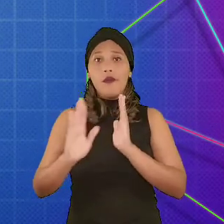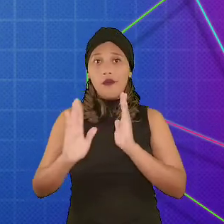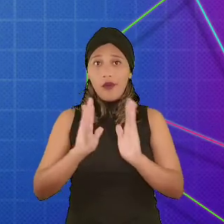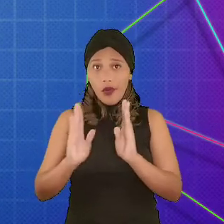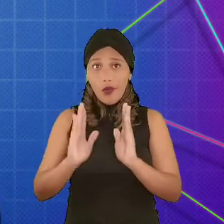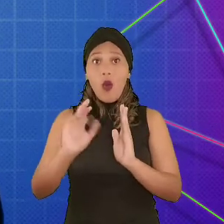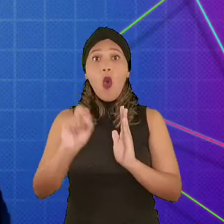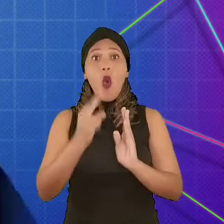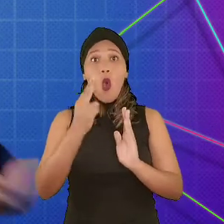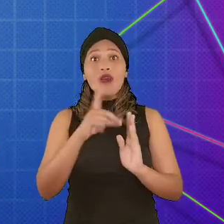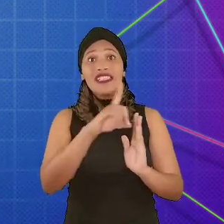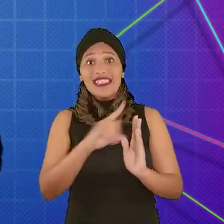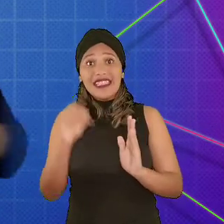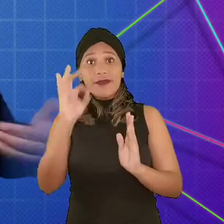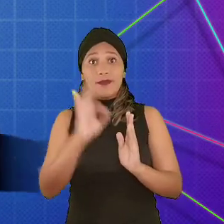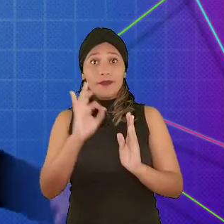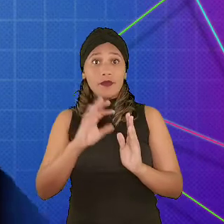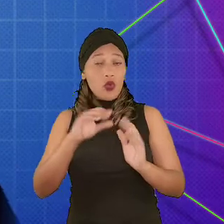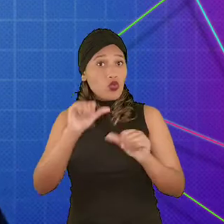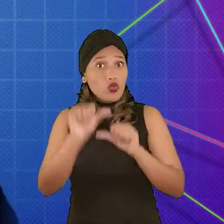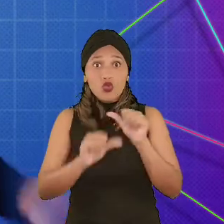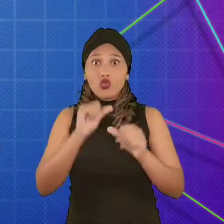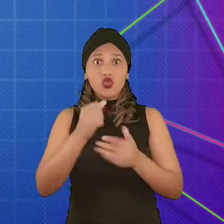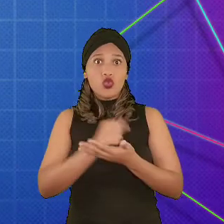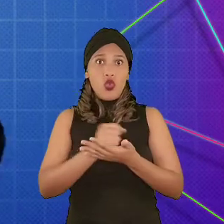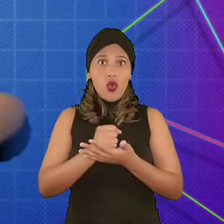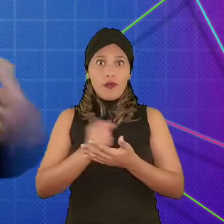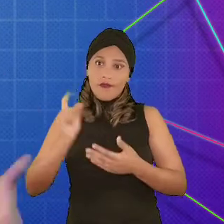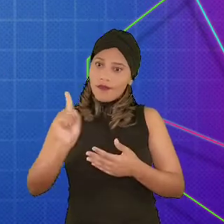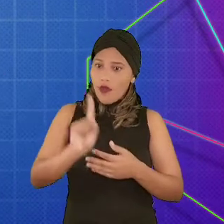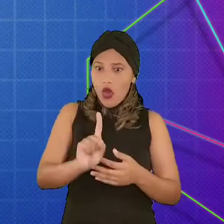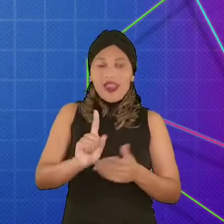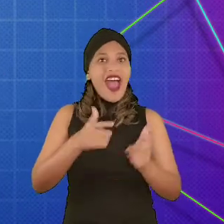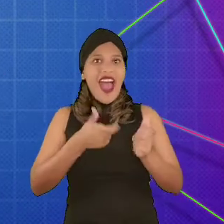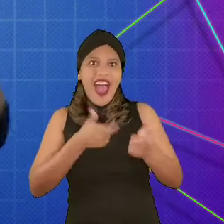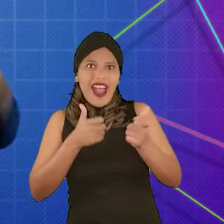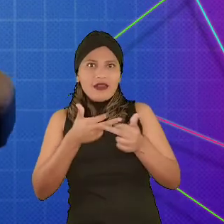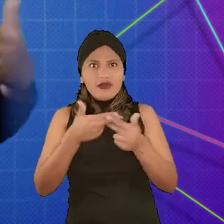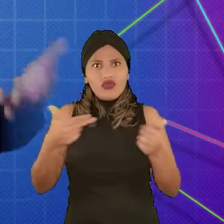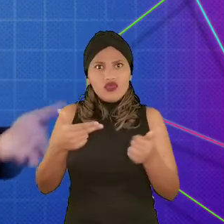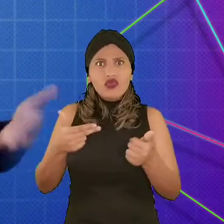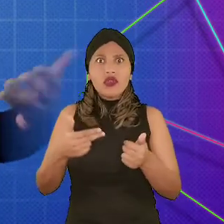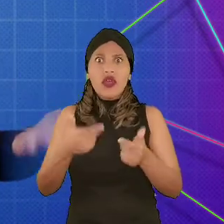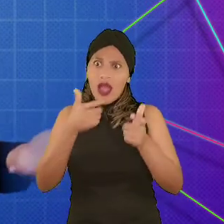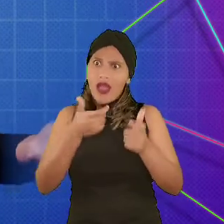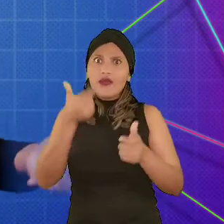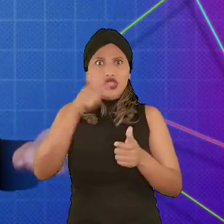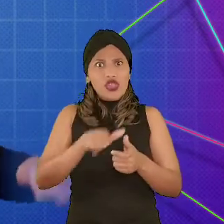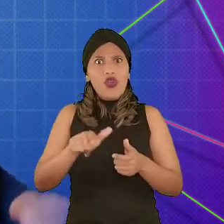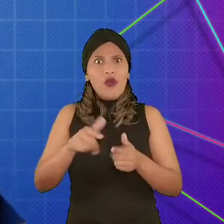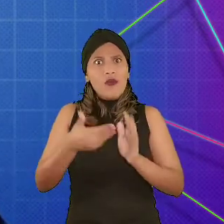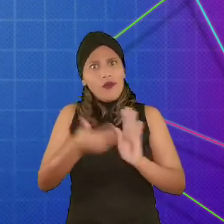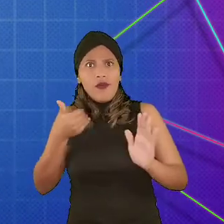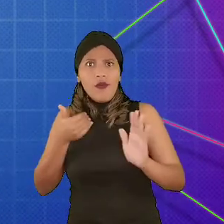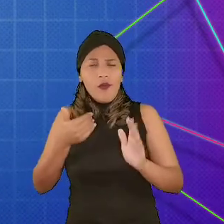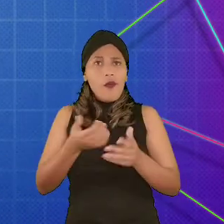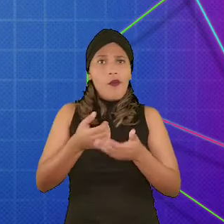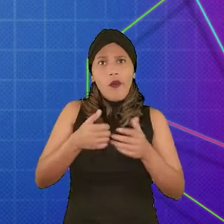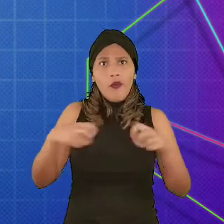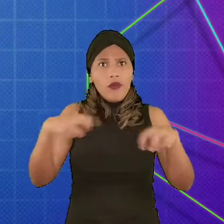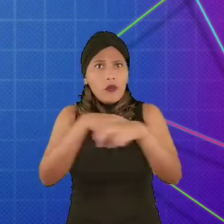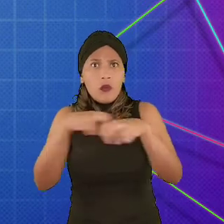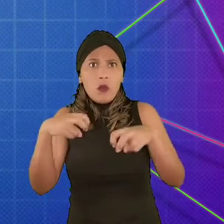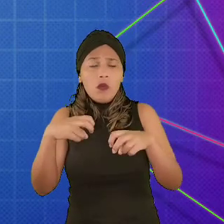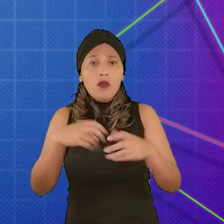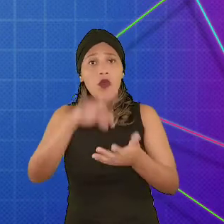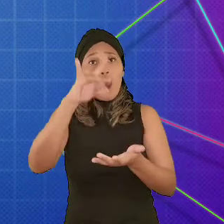ou totalmente o jogo. Pode mudar ou inserir personagens, armas, veículos, armas de novo e vários outros elementos que não